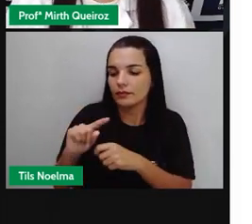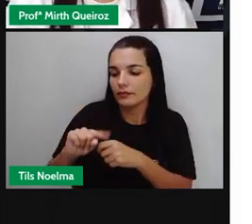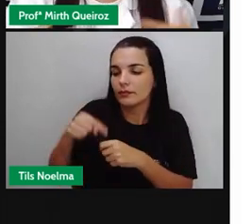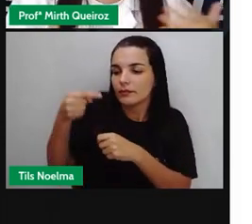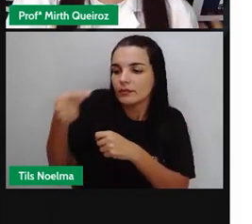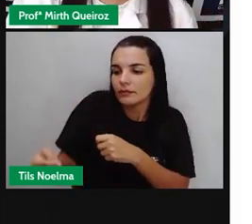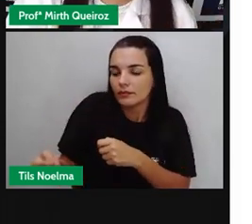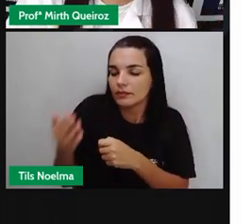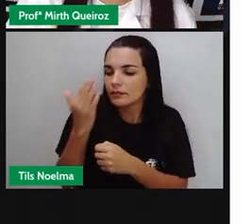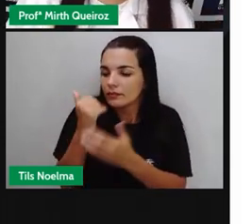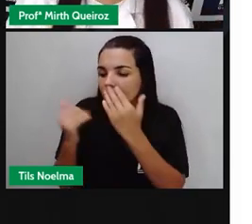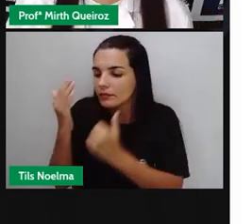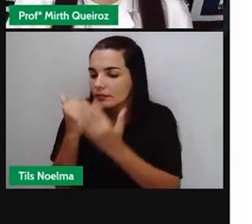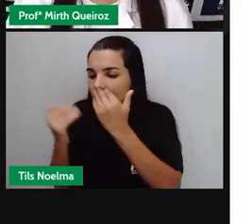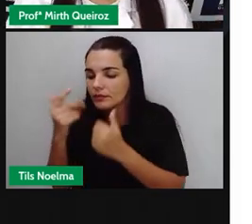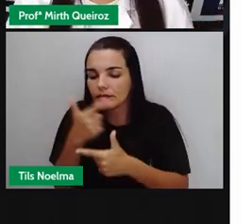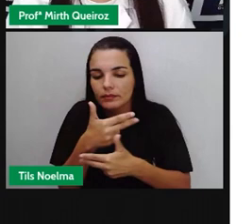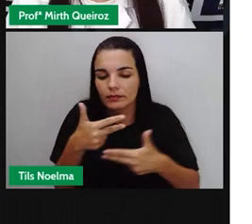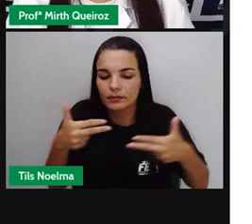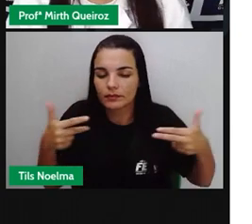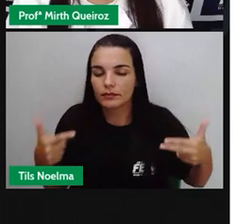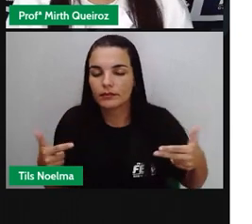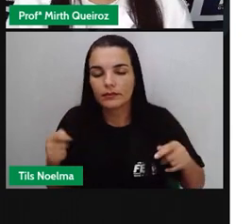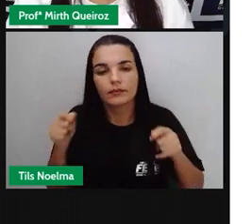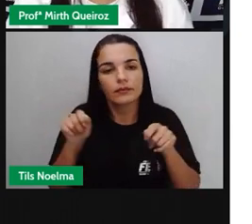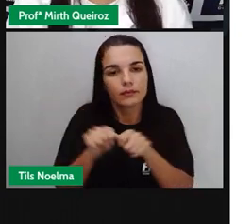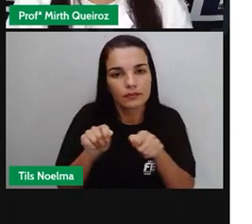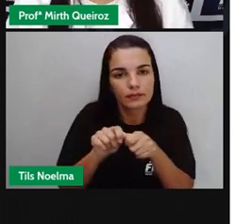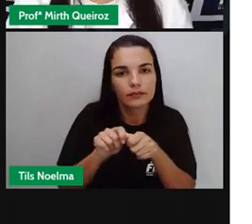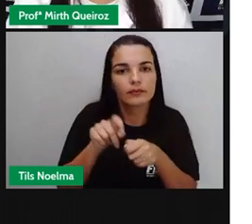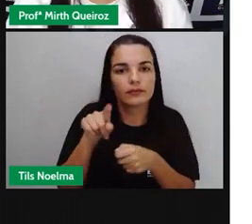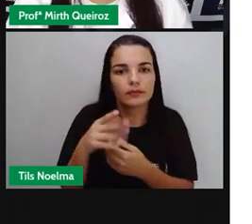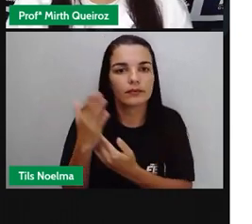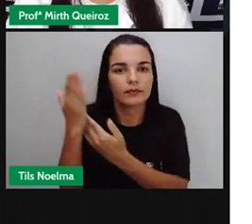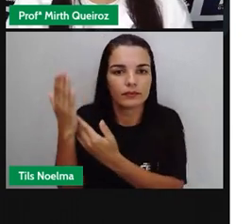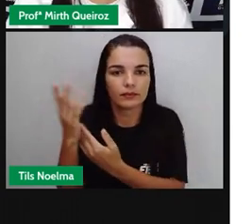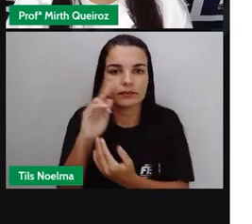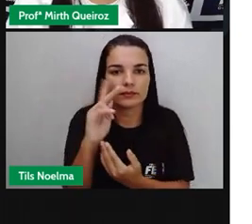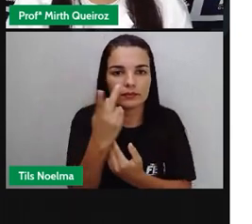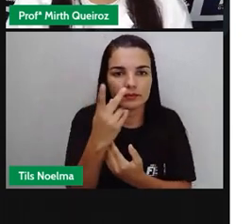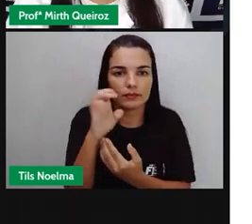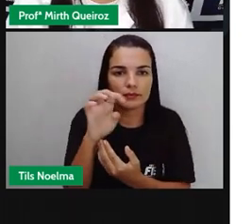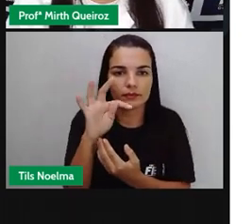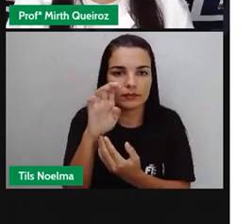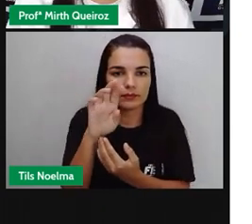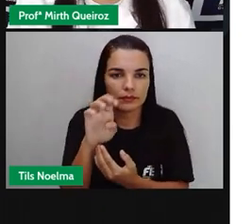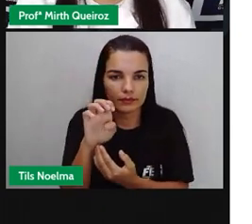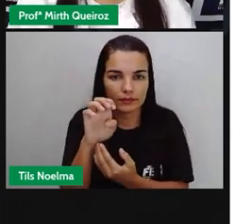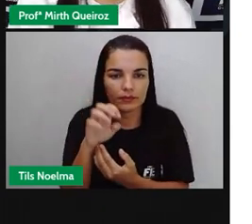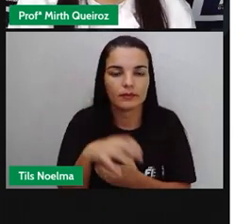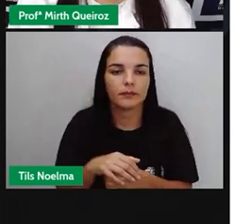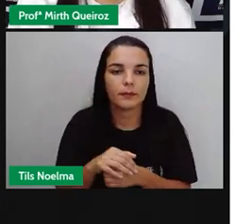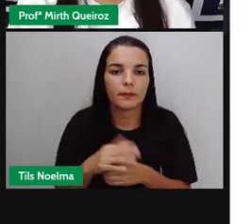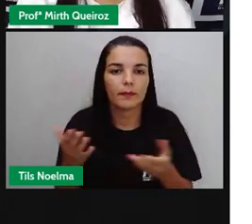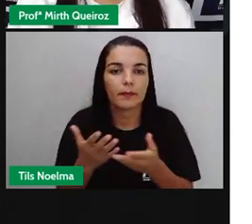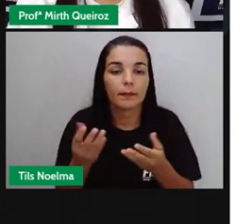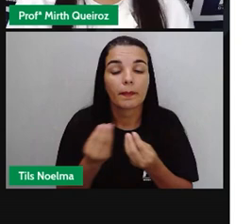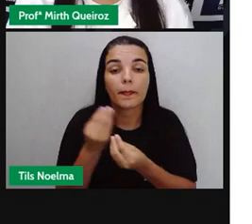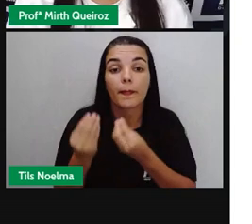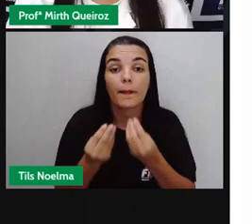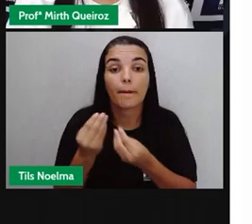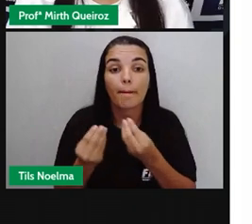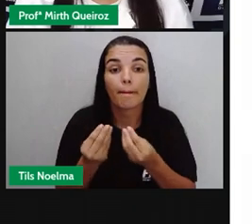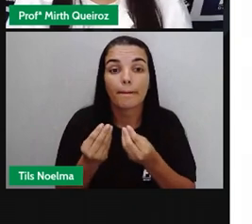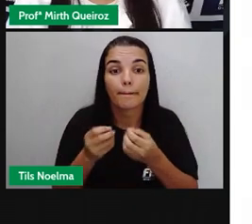partículas, se alimentam de outros seres vivos, são chamadas aí de heterótrofas, certo? A reprodução das bactérias